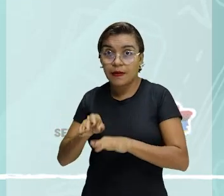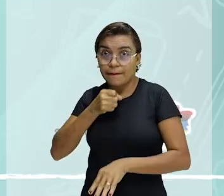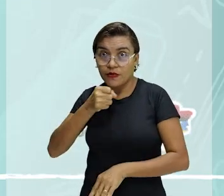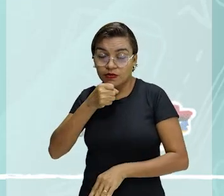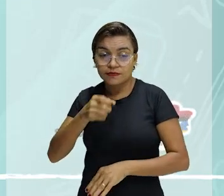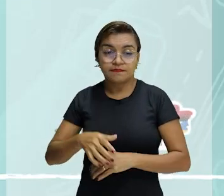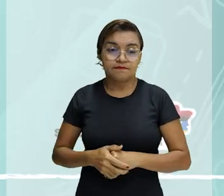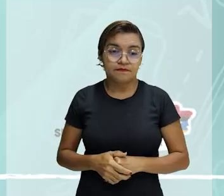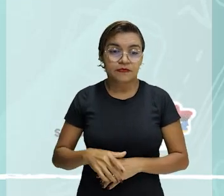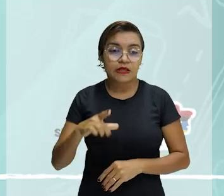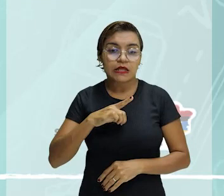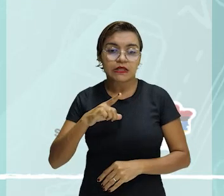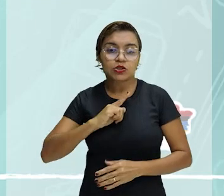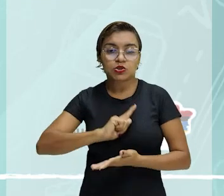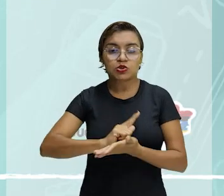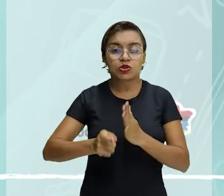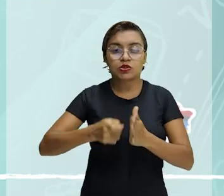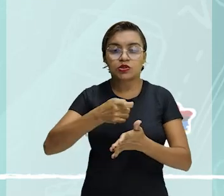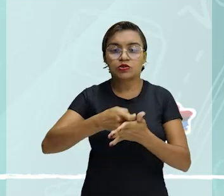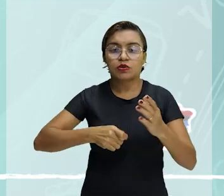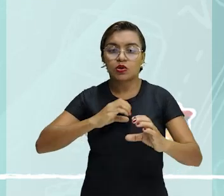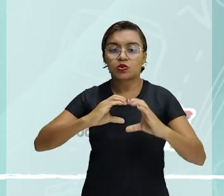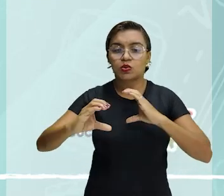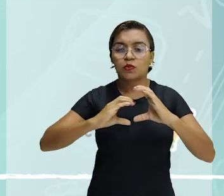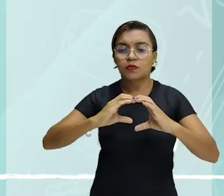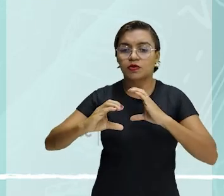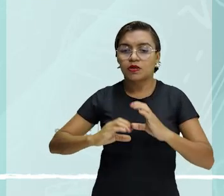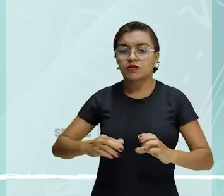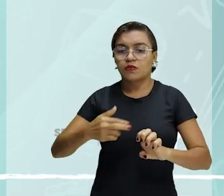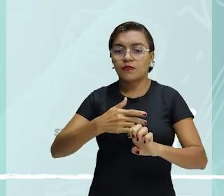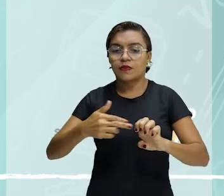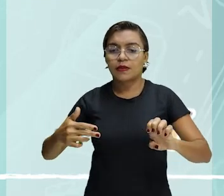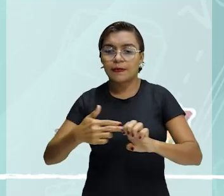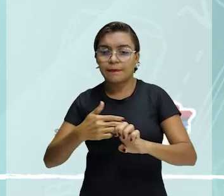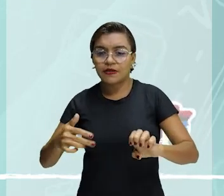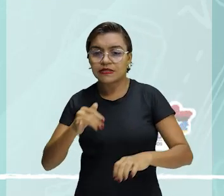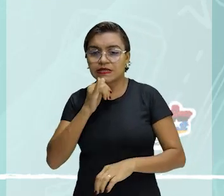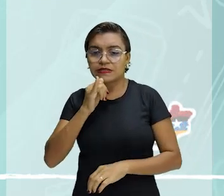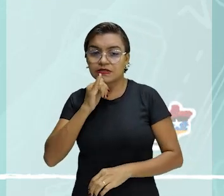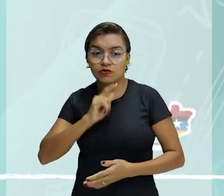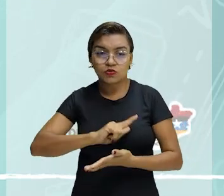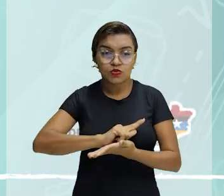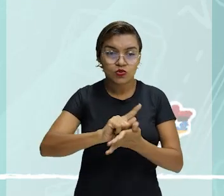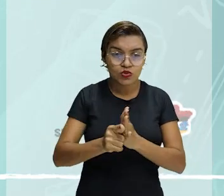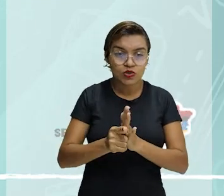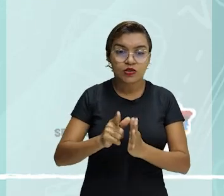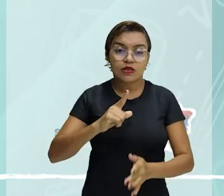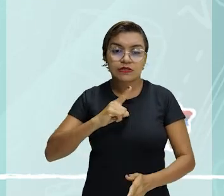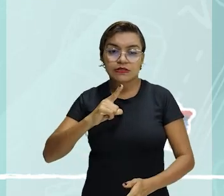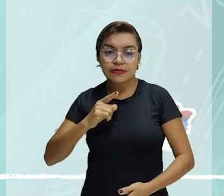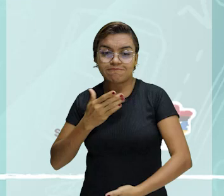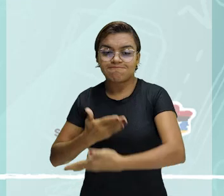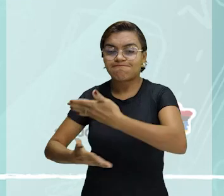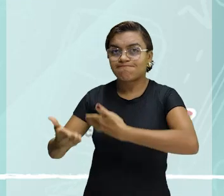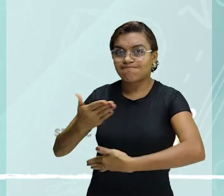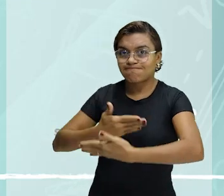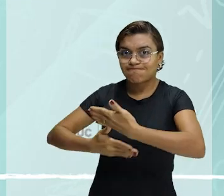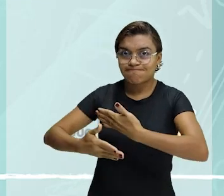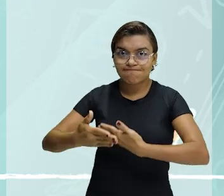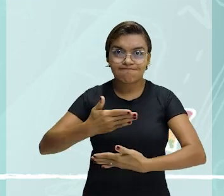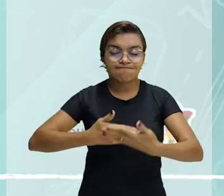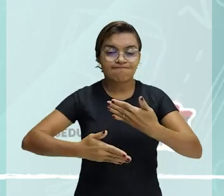comunicação são elementos indissociáveis. Os gêneros estão sempre a serviço das interações verbais,